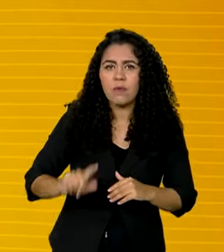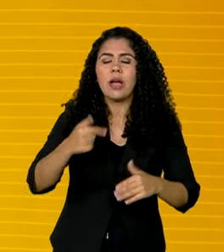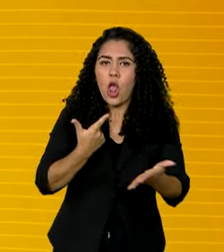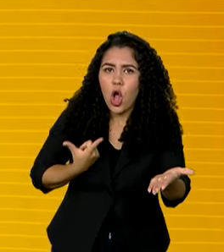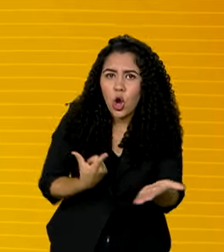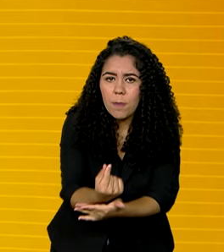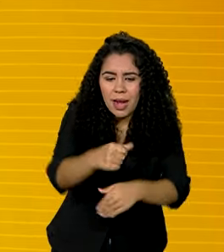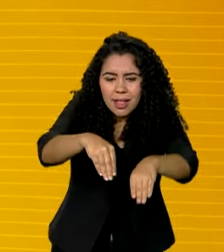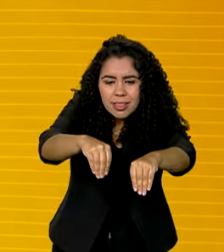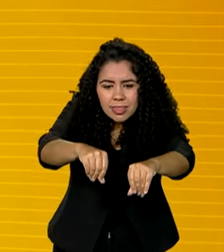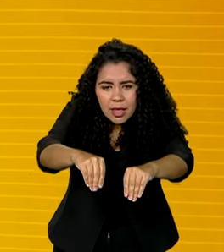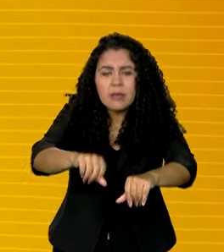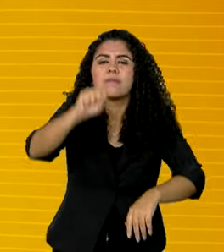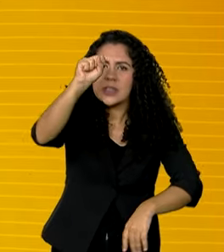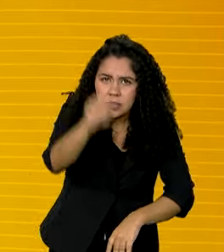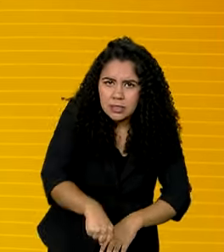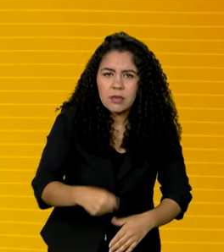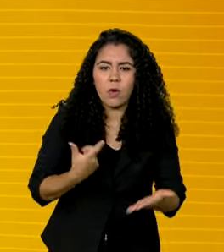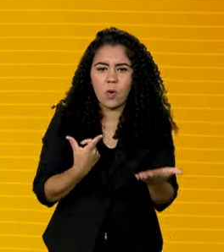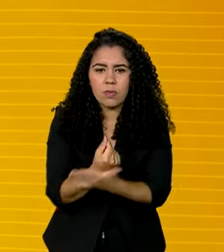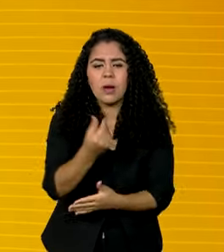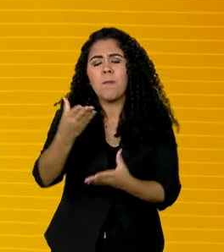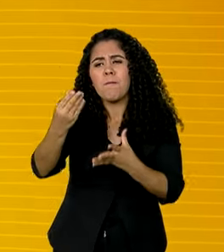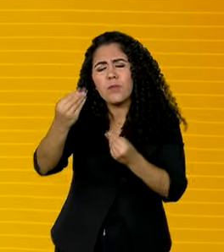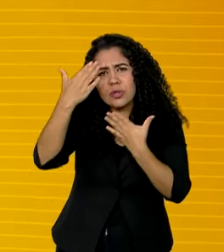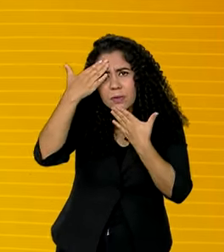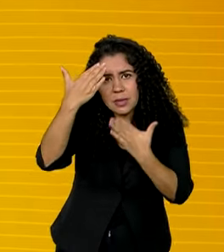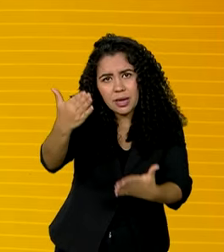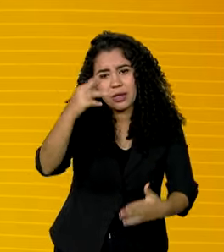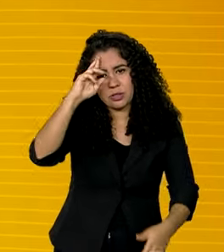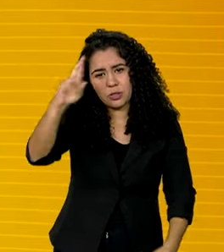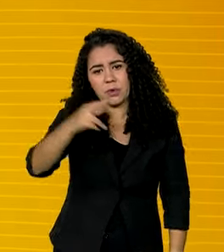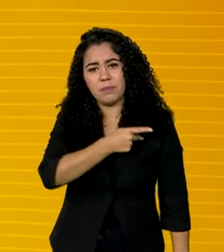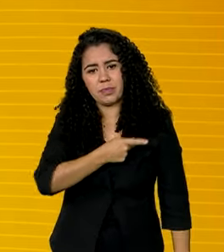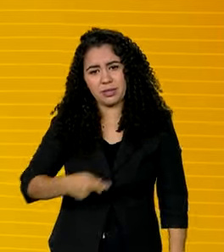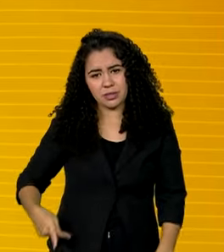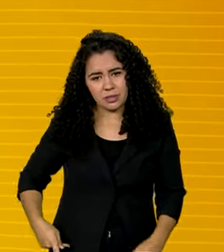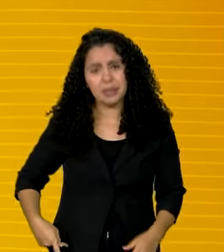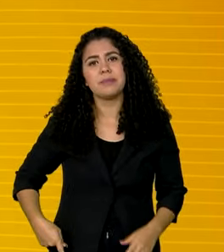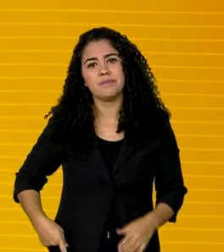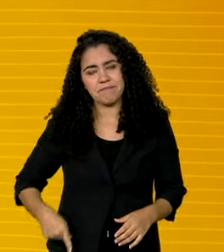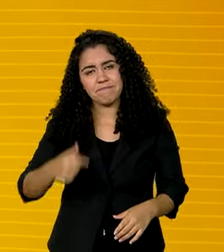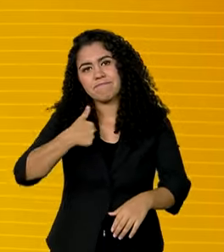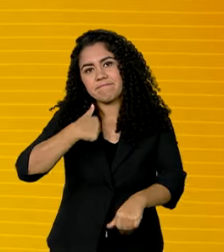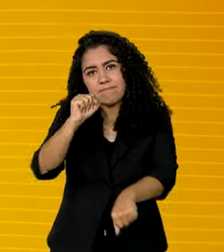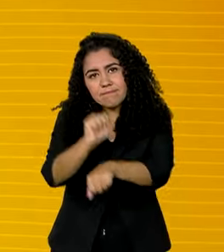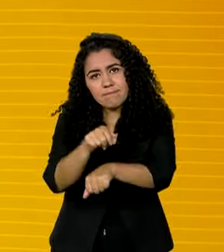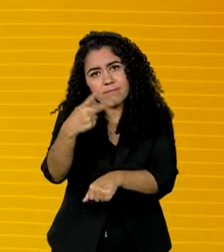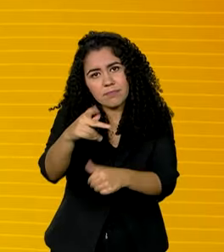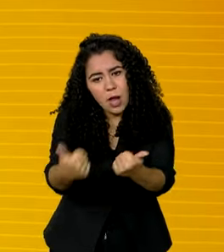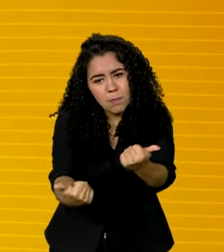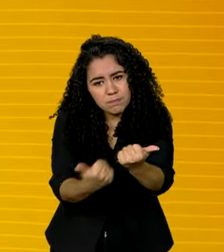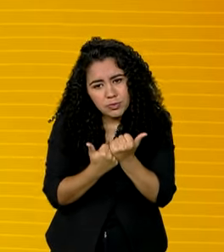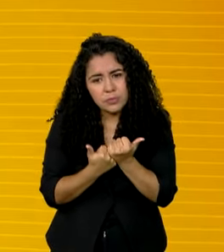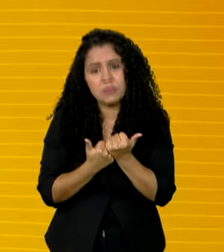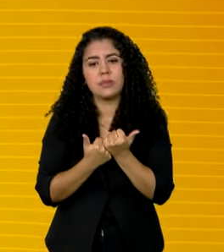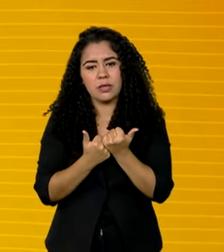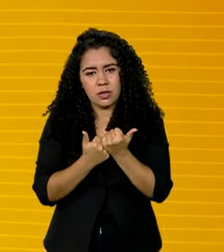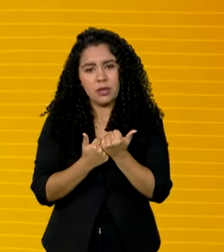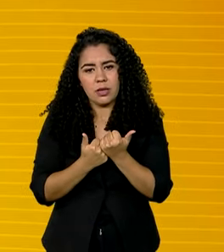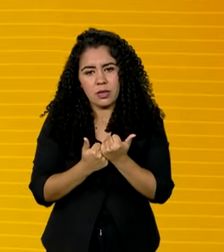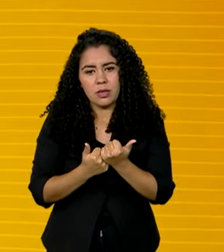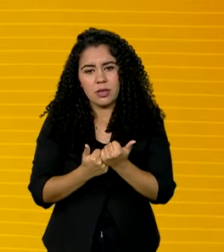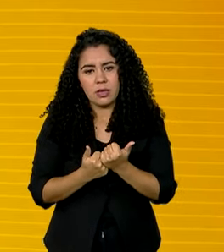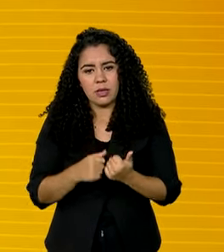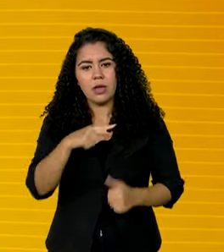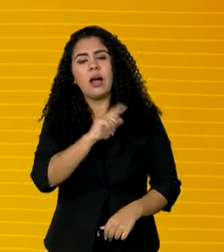terreno, a gente vai comprar o terreno. Muito obrigado, presidente. Obrigado. Conto com a força do senhor aí. A senhora